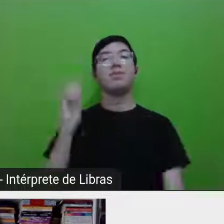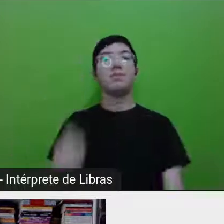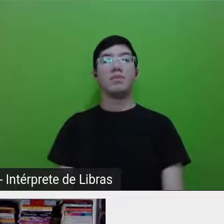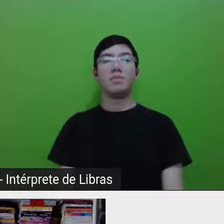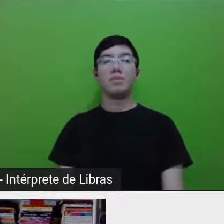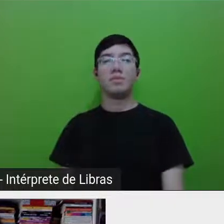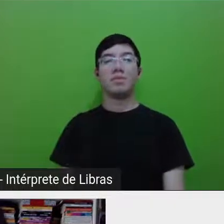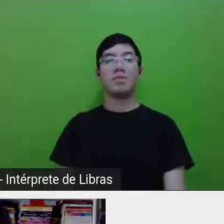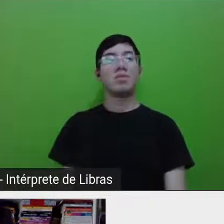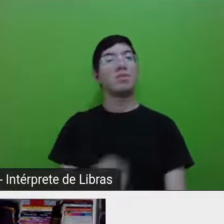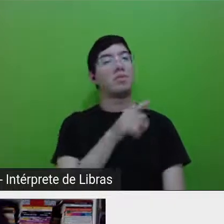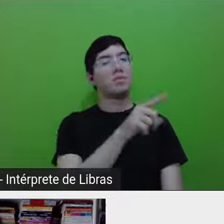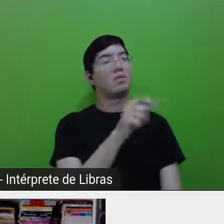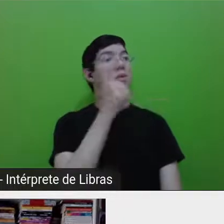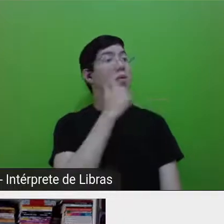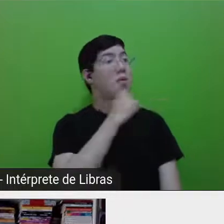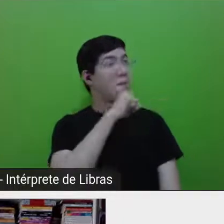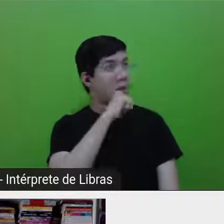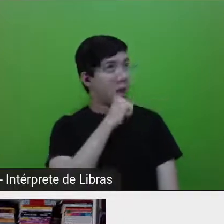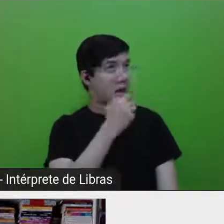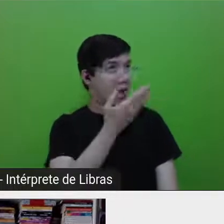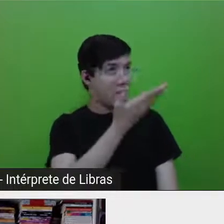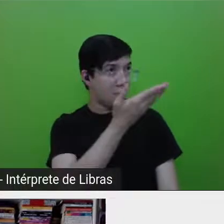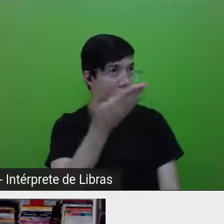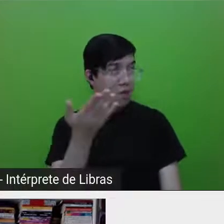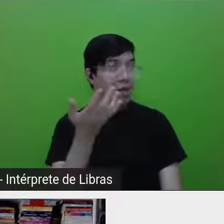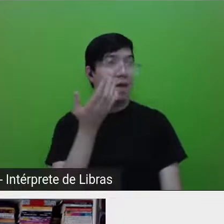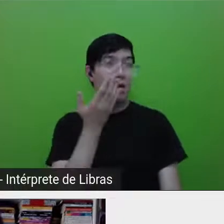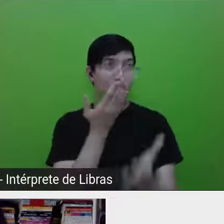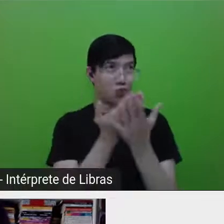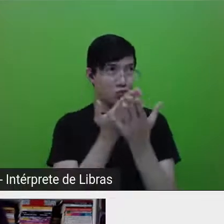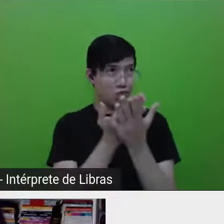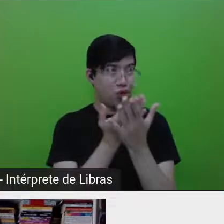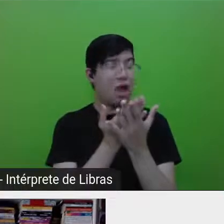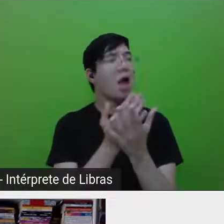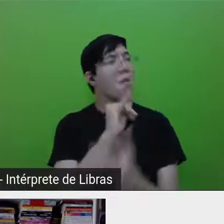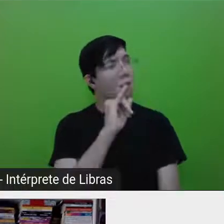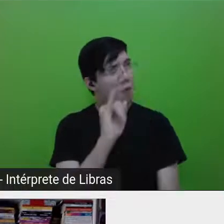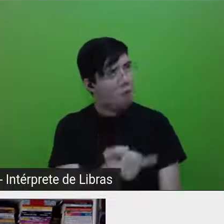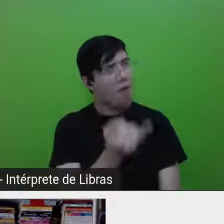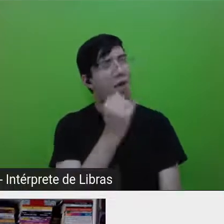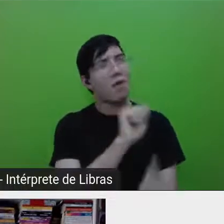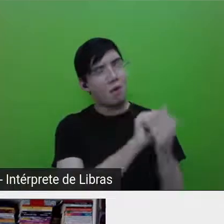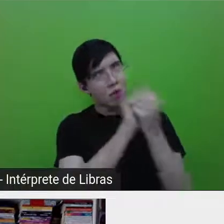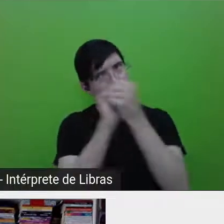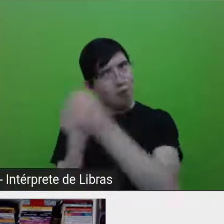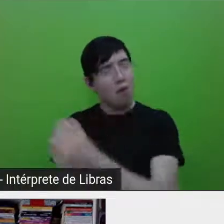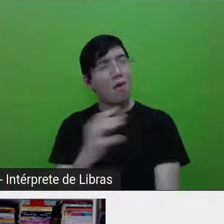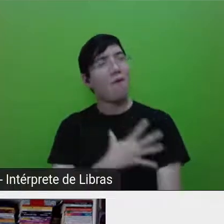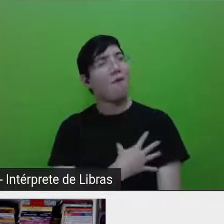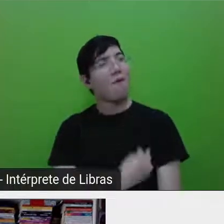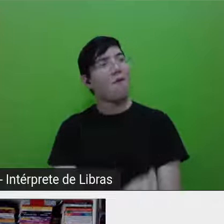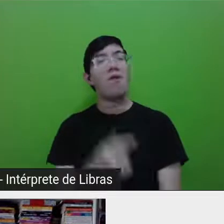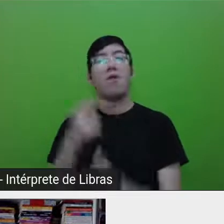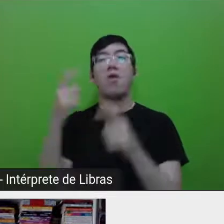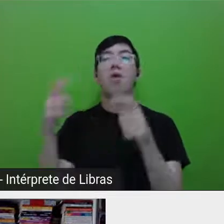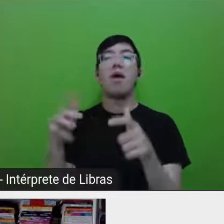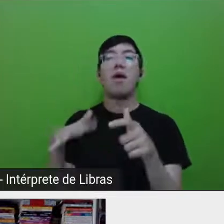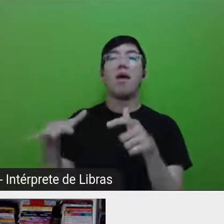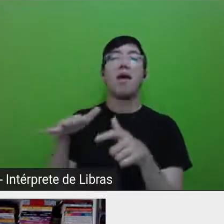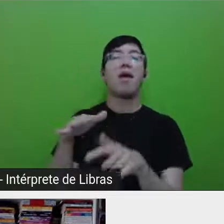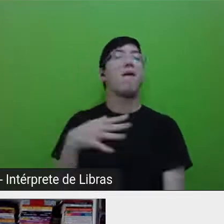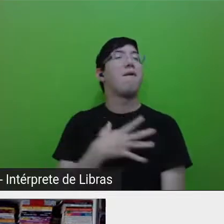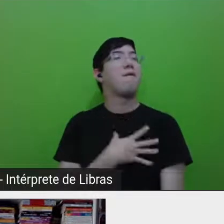estudar, podem ir com seus filhos, tem espaço para as crianças, espaço para as mamães. Sim, ah, legal, falar disso,